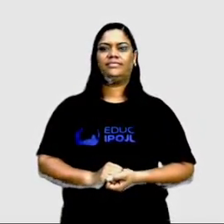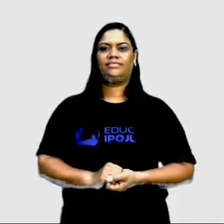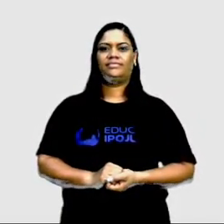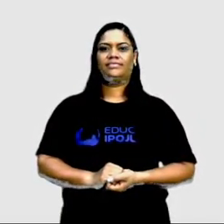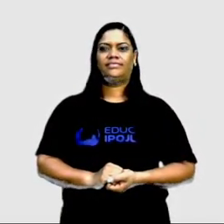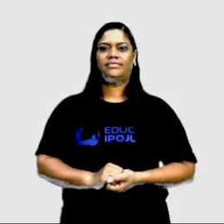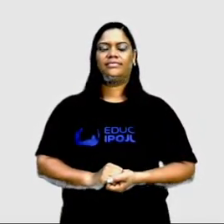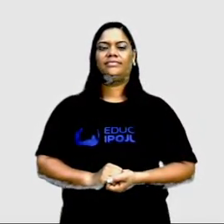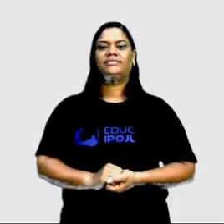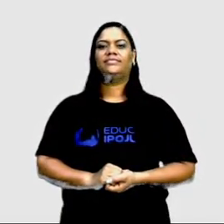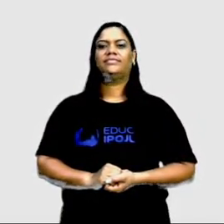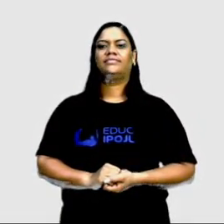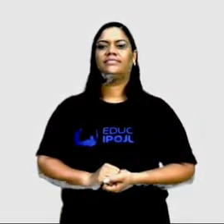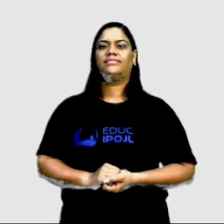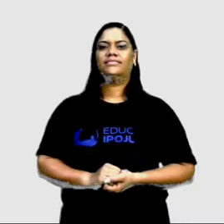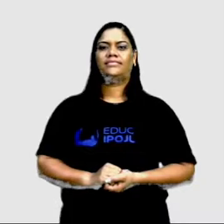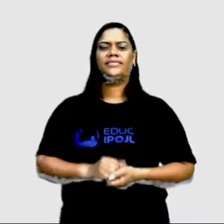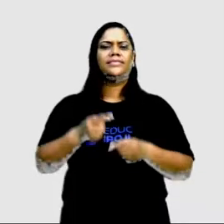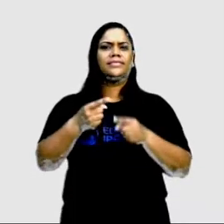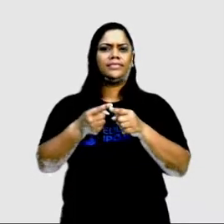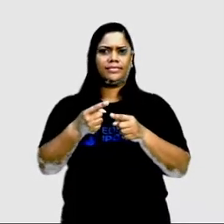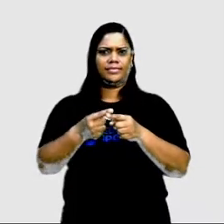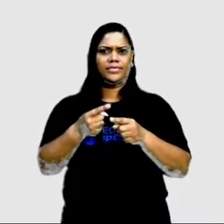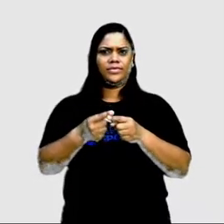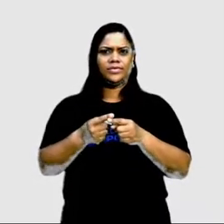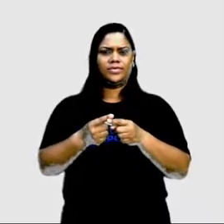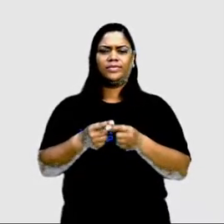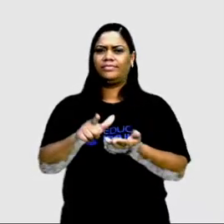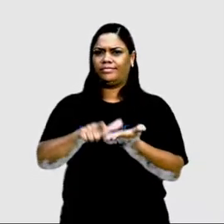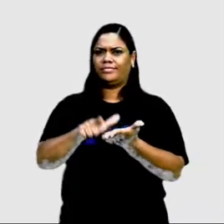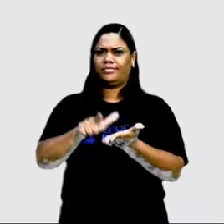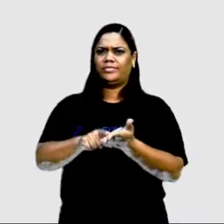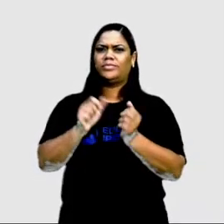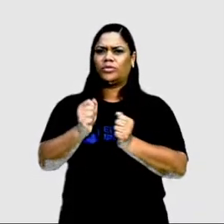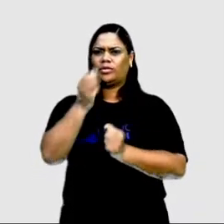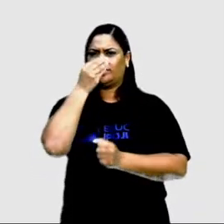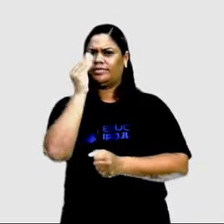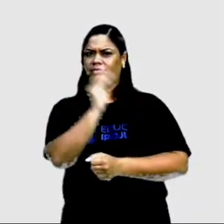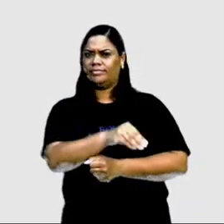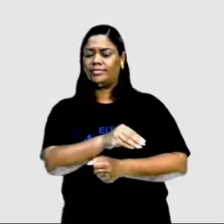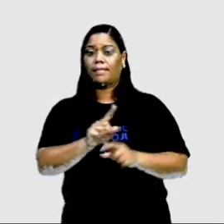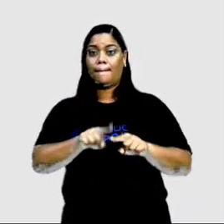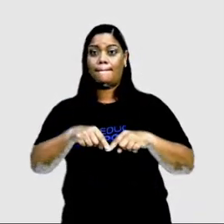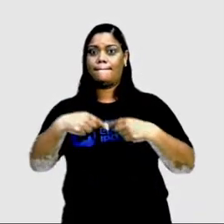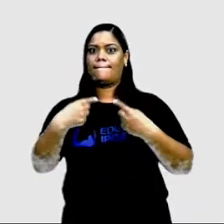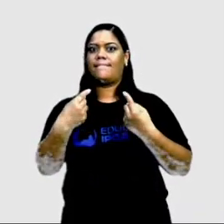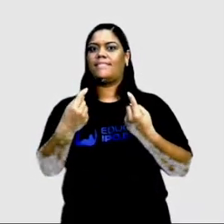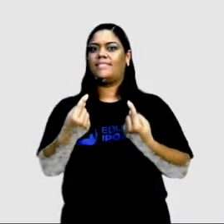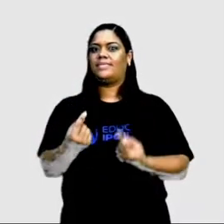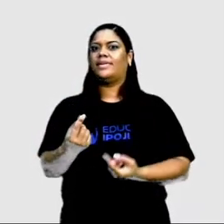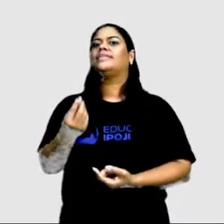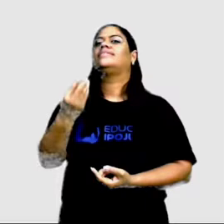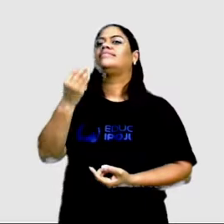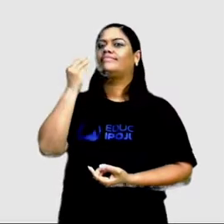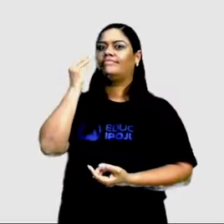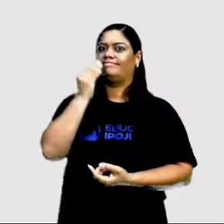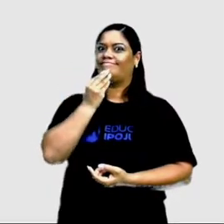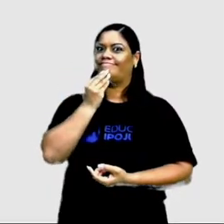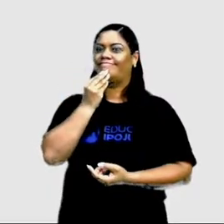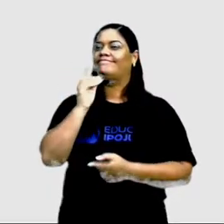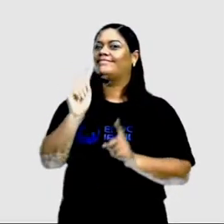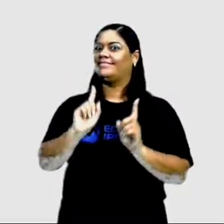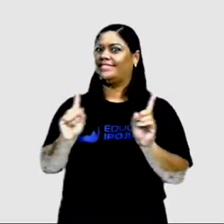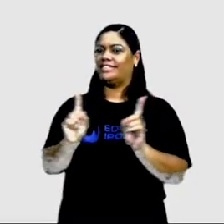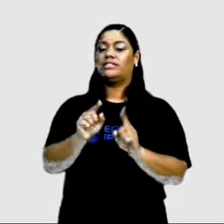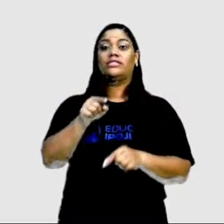Aqui a gente tem, ó, por que o guardanapo pode ser jogado fora. Mas a chance não. Se você